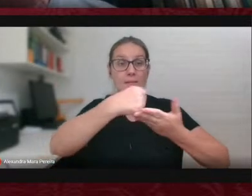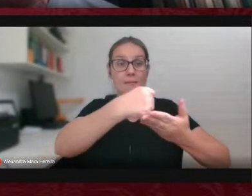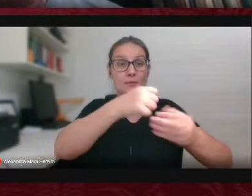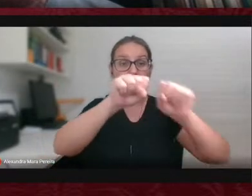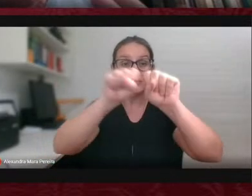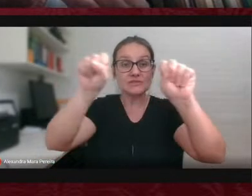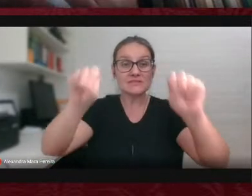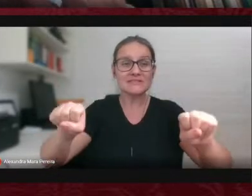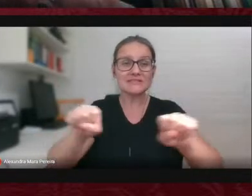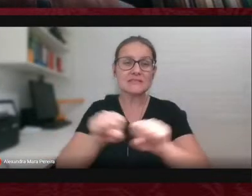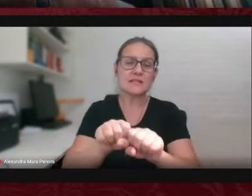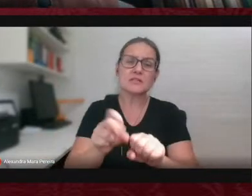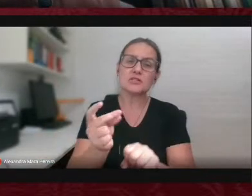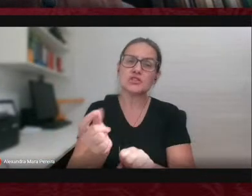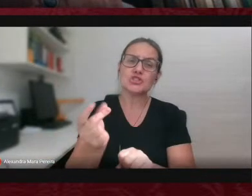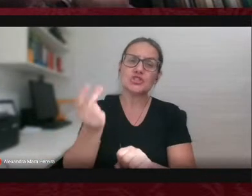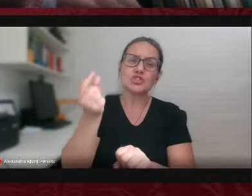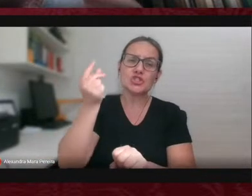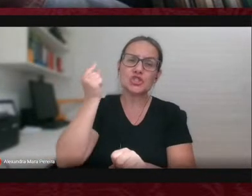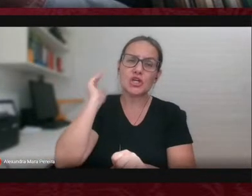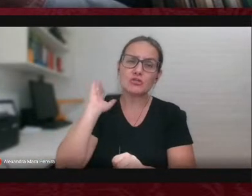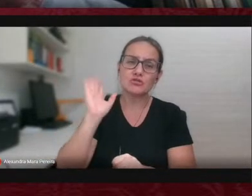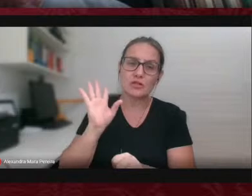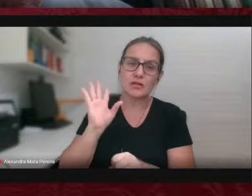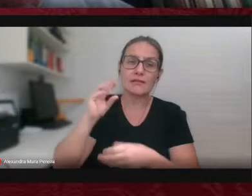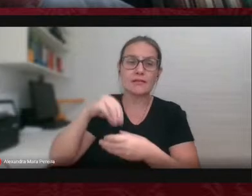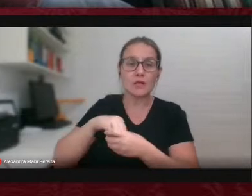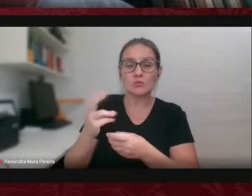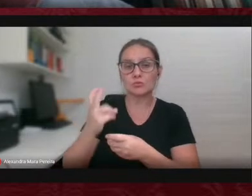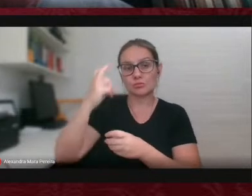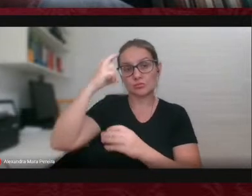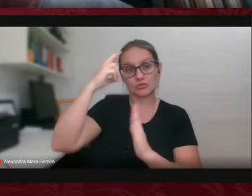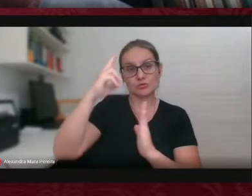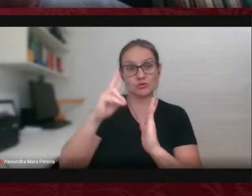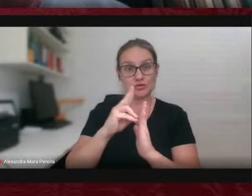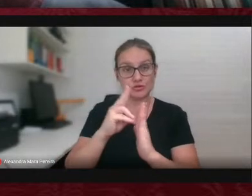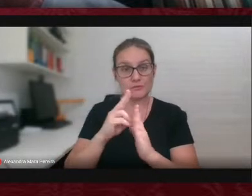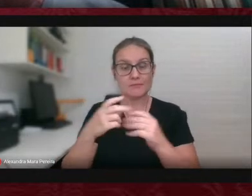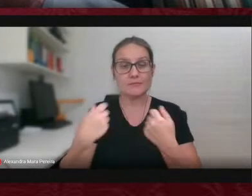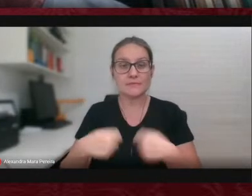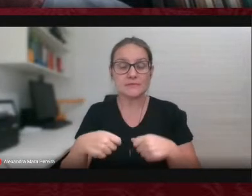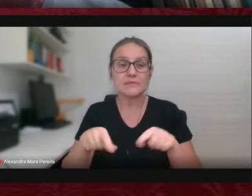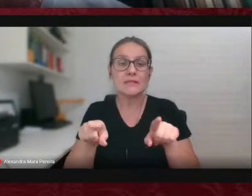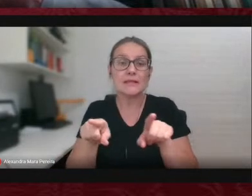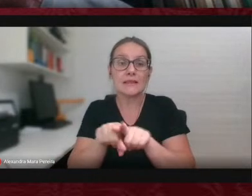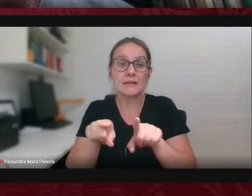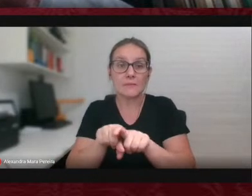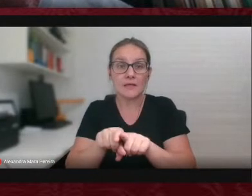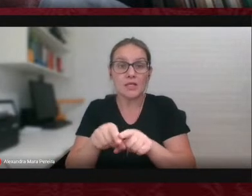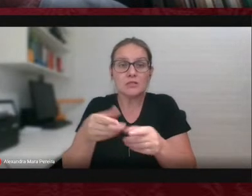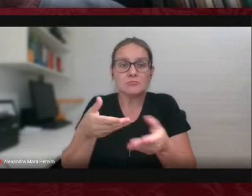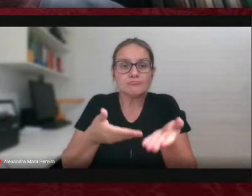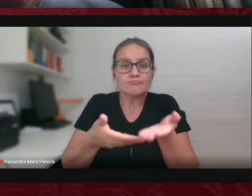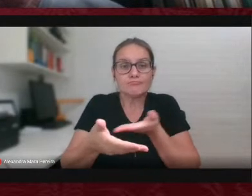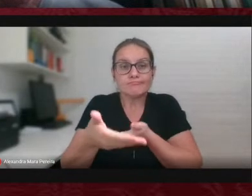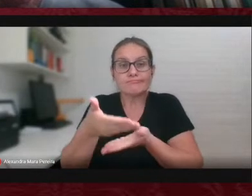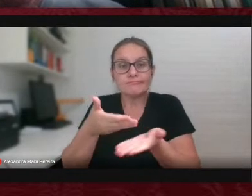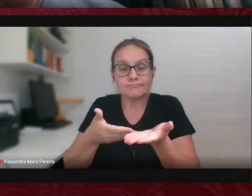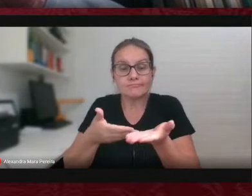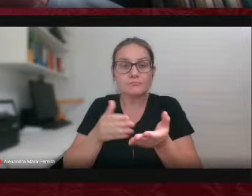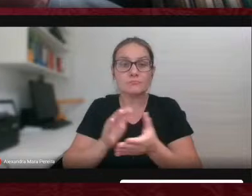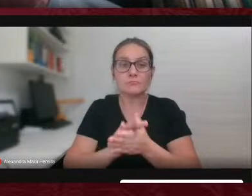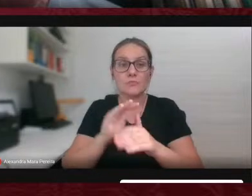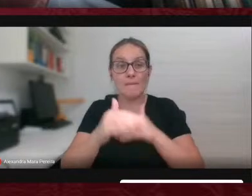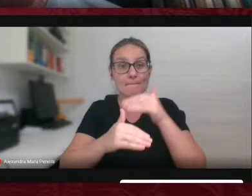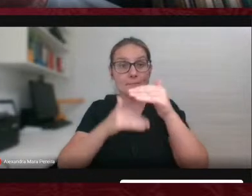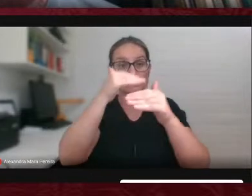centenas de anos com eles. E, finalmente, articulações futuras, terminando a minha exposição, a questão do processo de